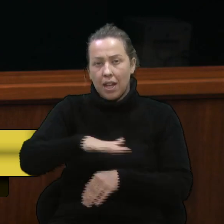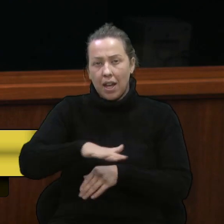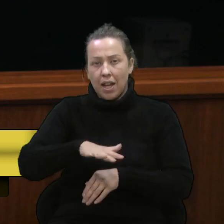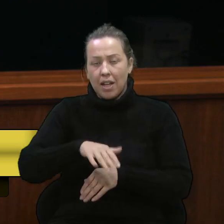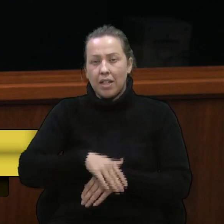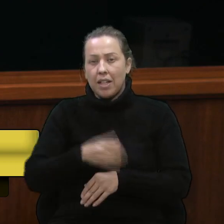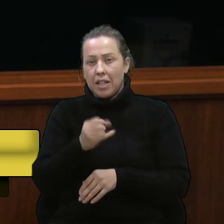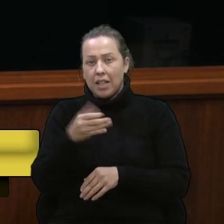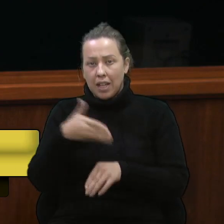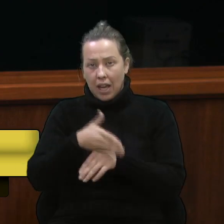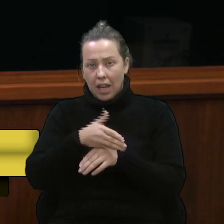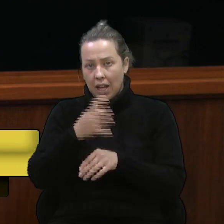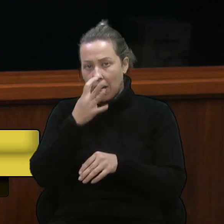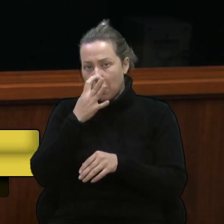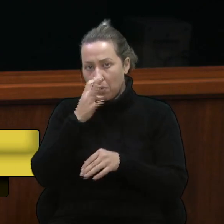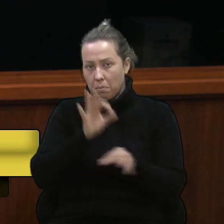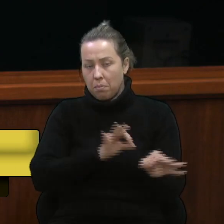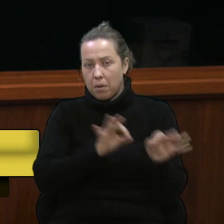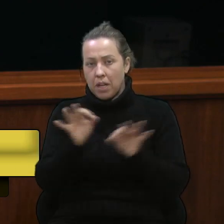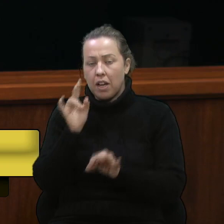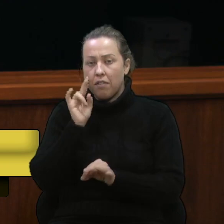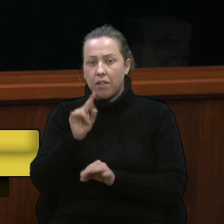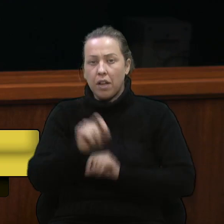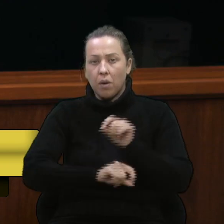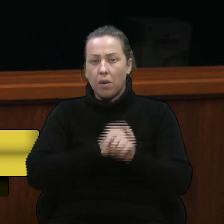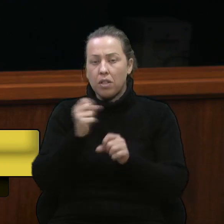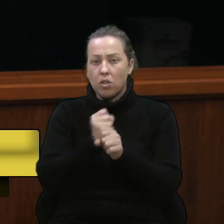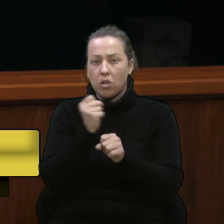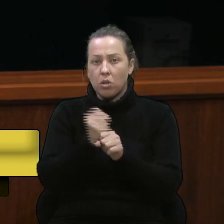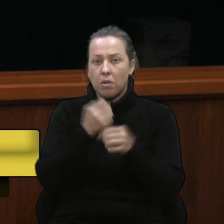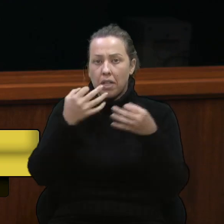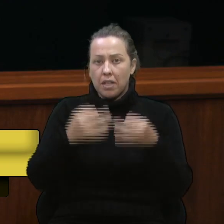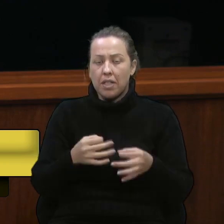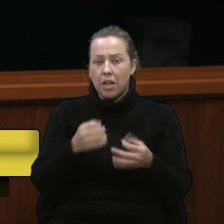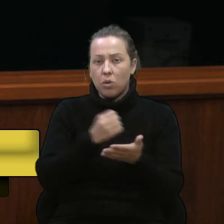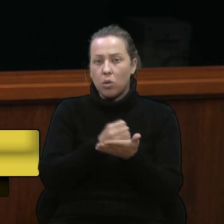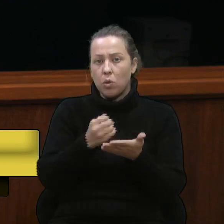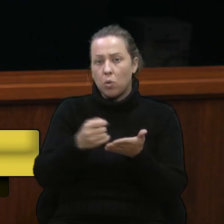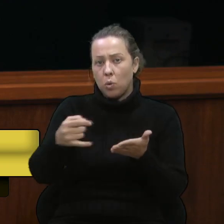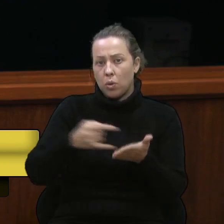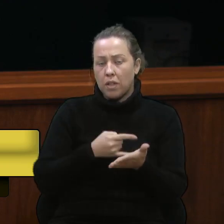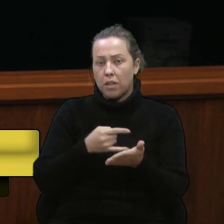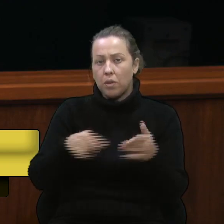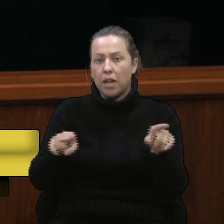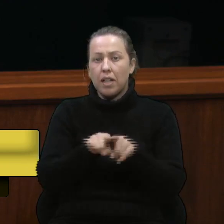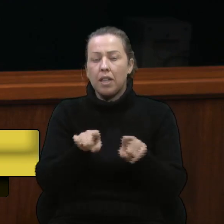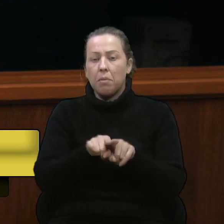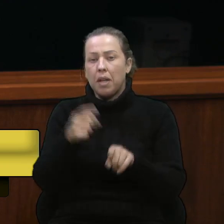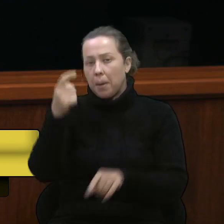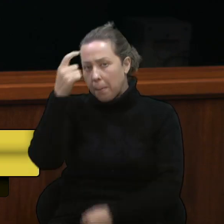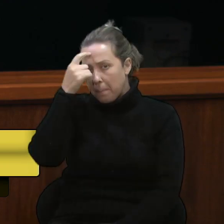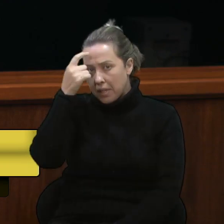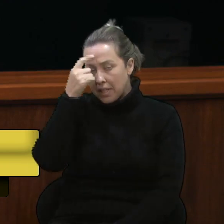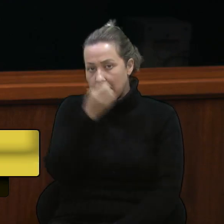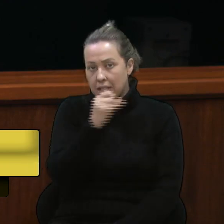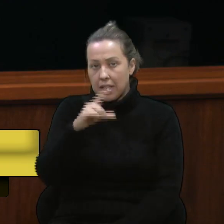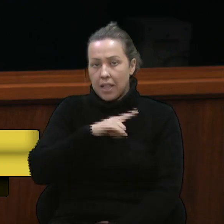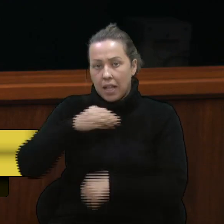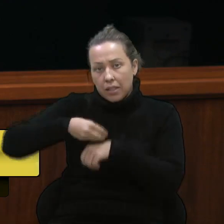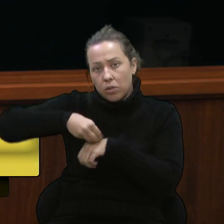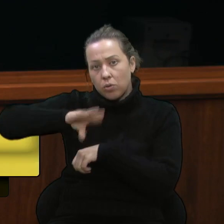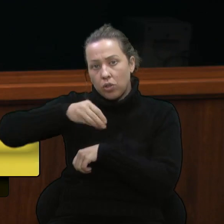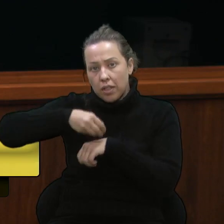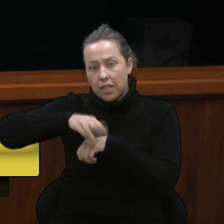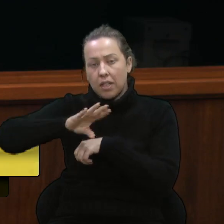se quiserem acompanhar para a gente ver quais são as obras previstas no contrato e também para já pensar se a gente tem sugestões de